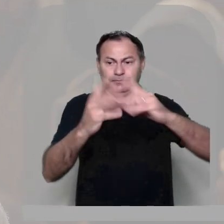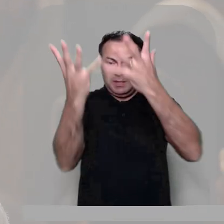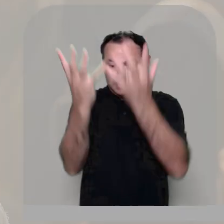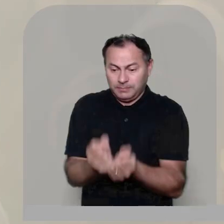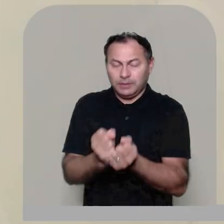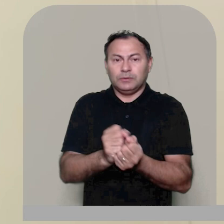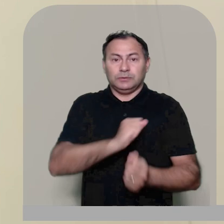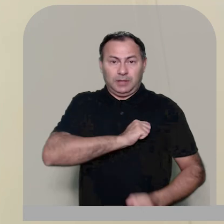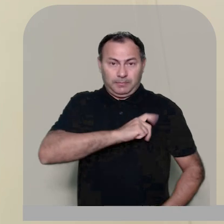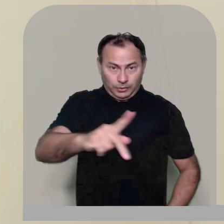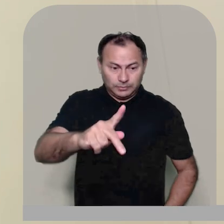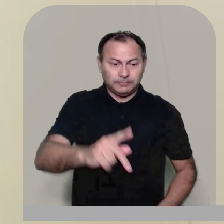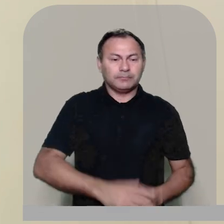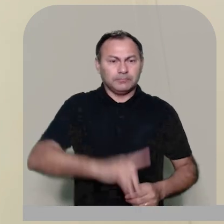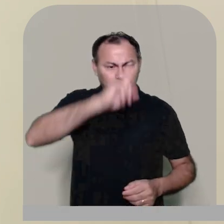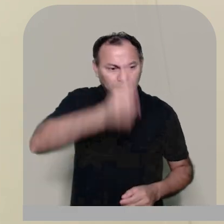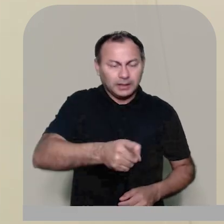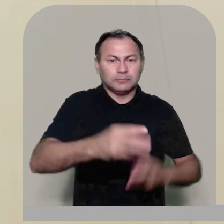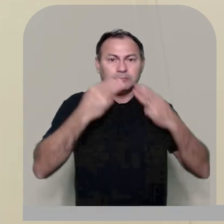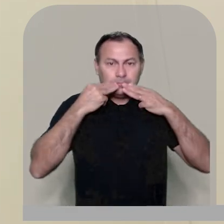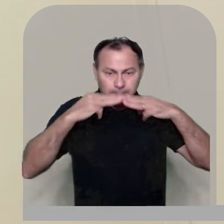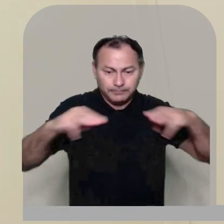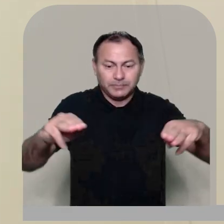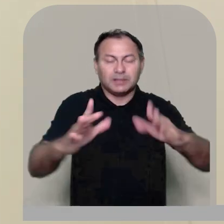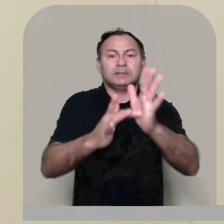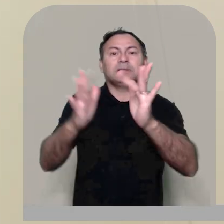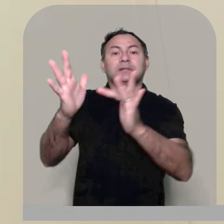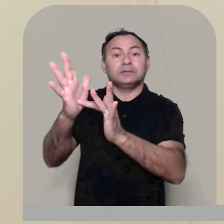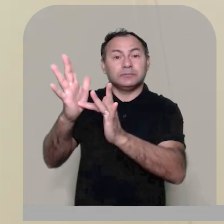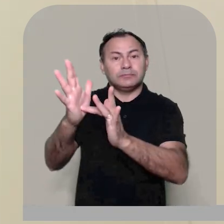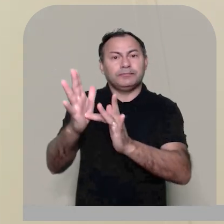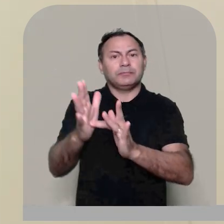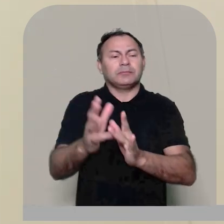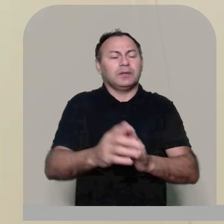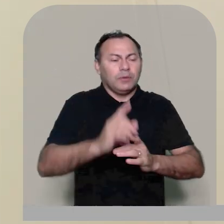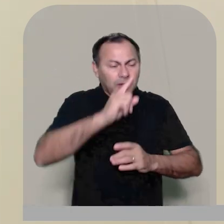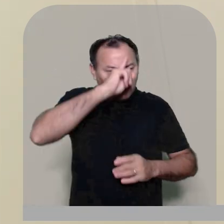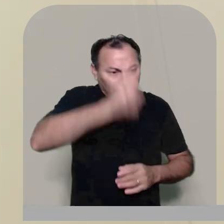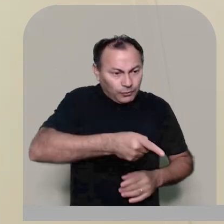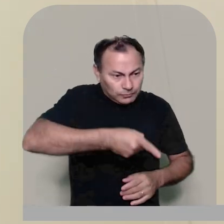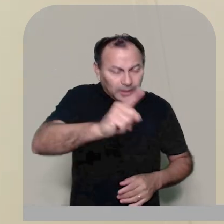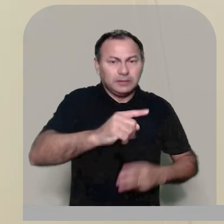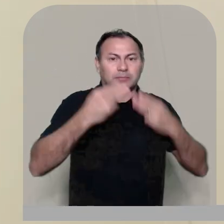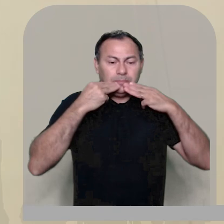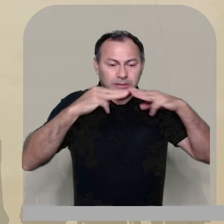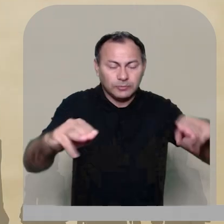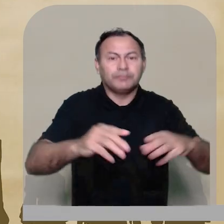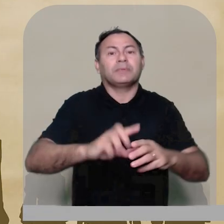recebeu dos apóstolos o mandato missionário de cristo que os enviou em missão